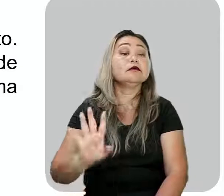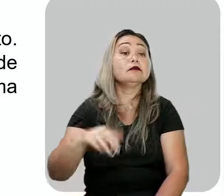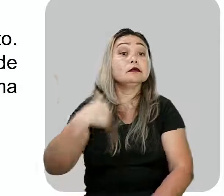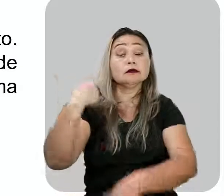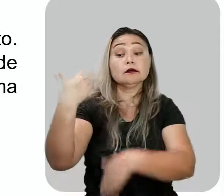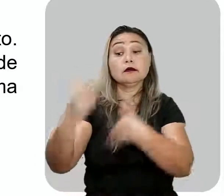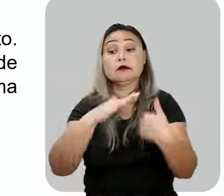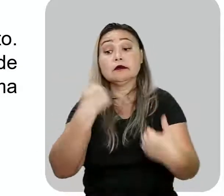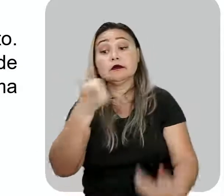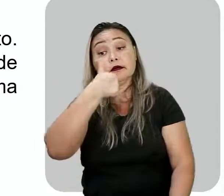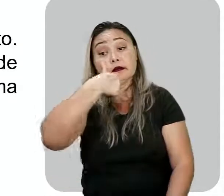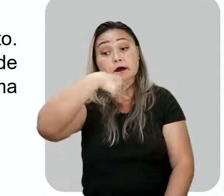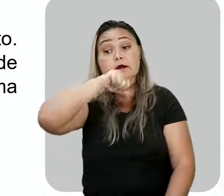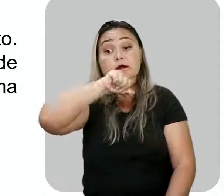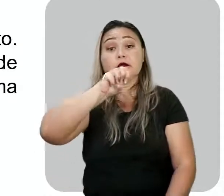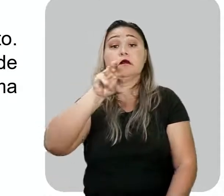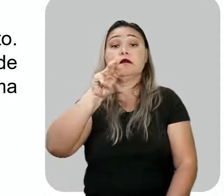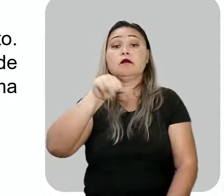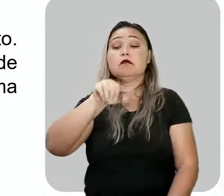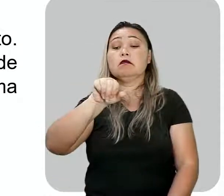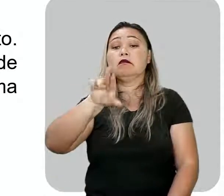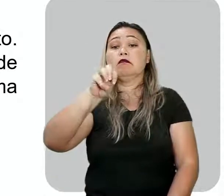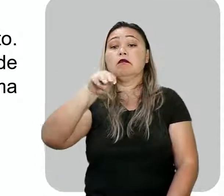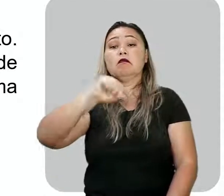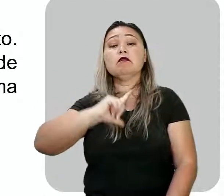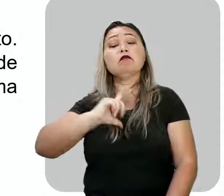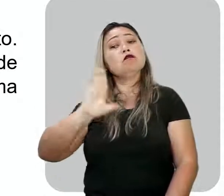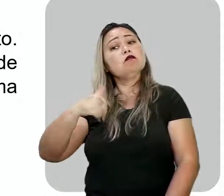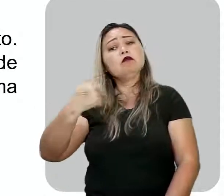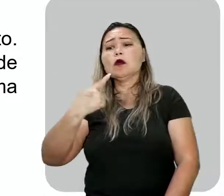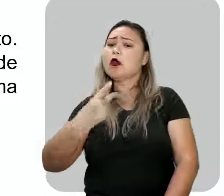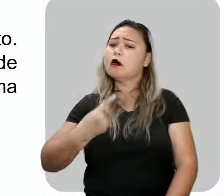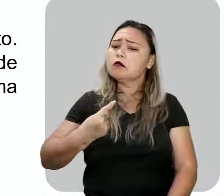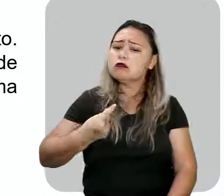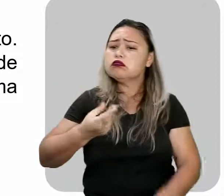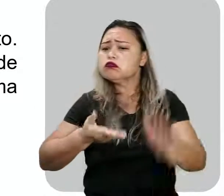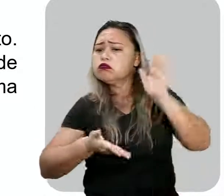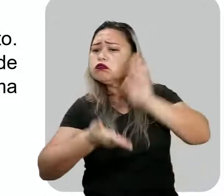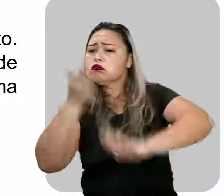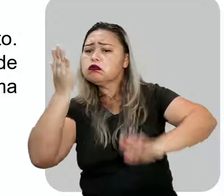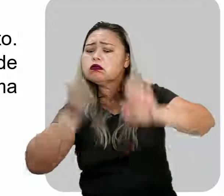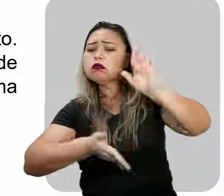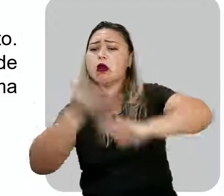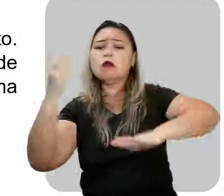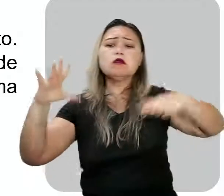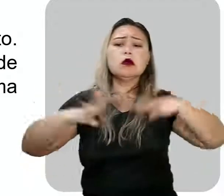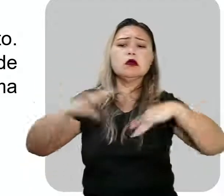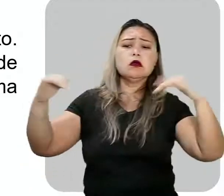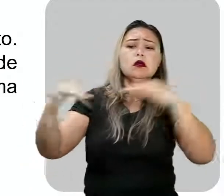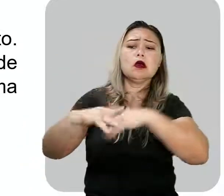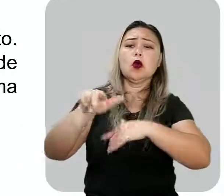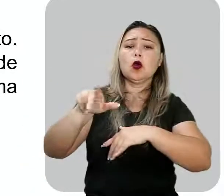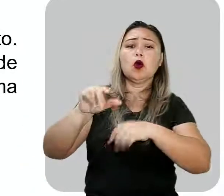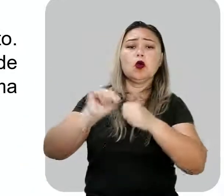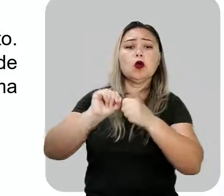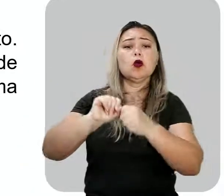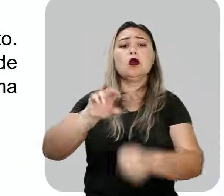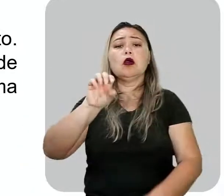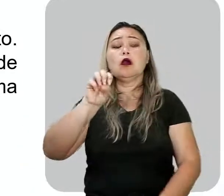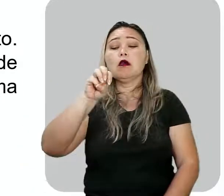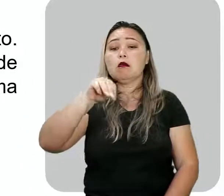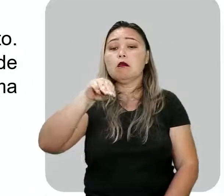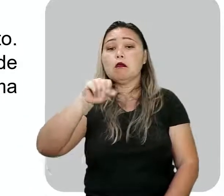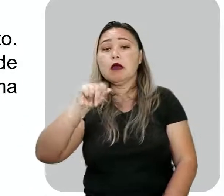Após o falecimento da mãe, Macunaíma decidiu ir embora para a cidade com seus irmãos Manap